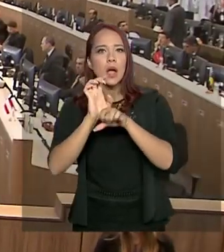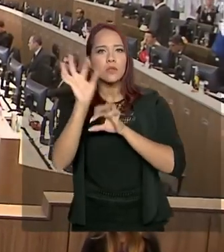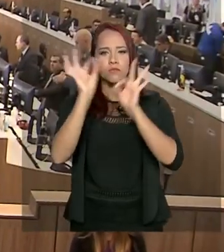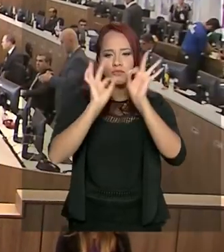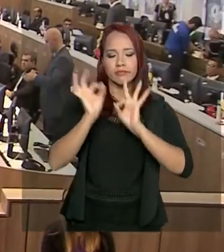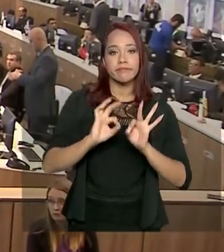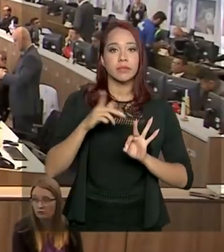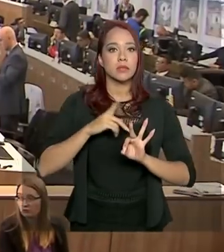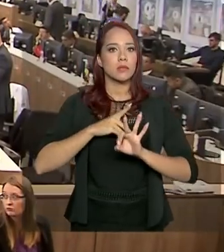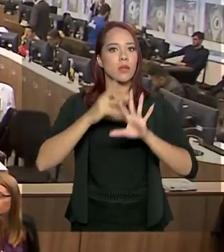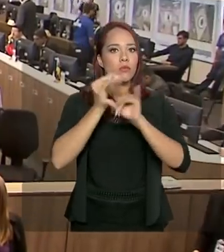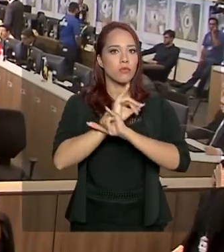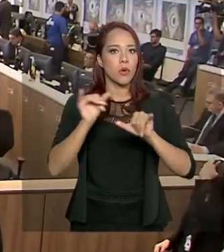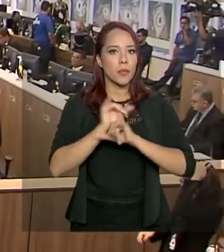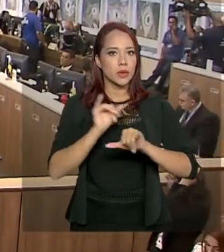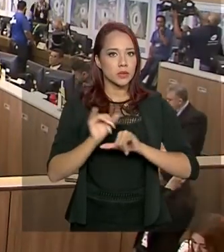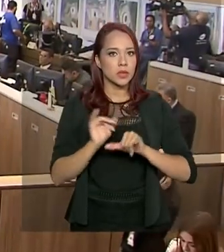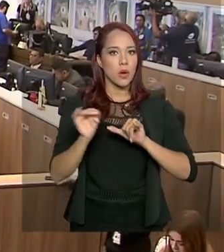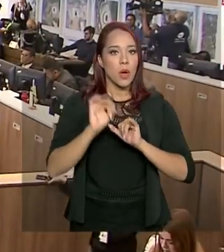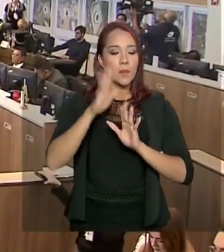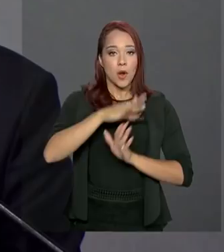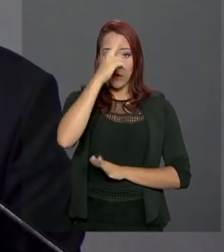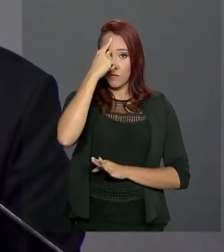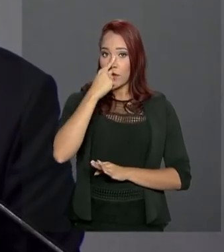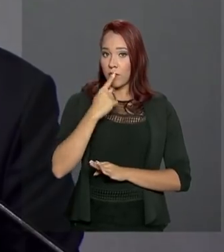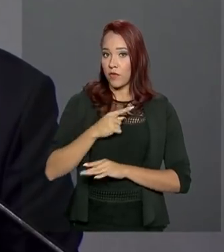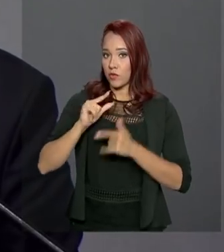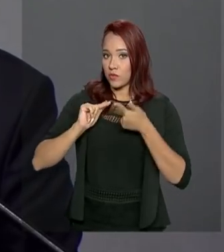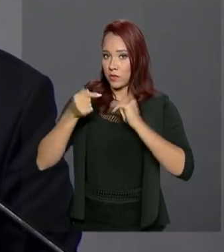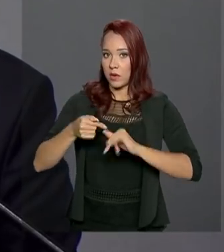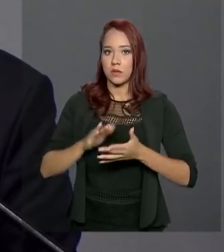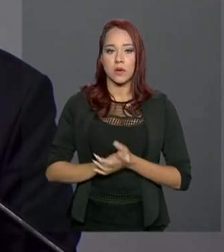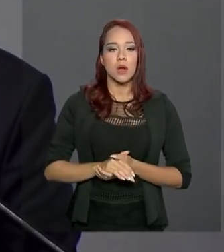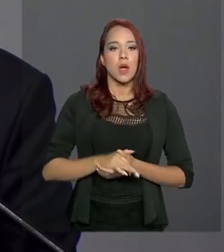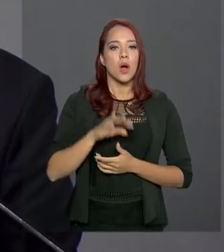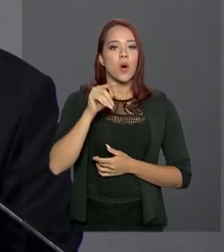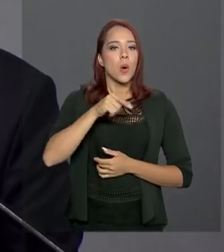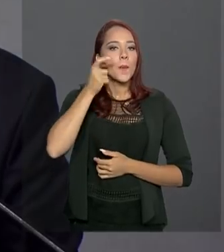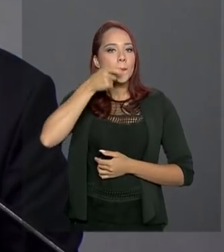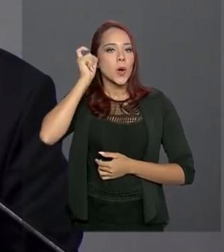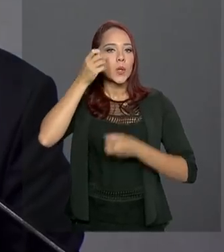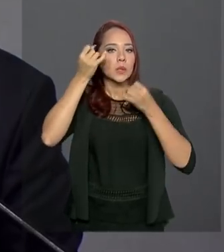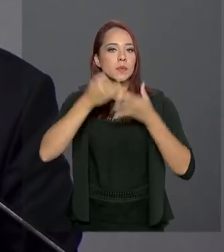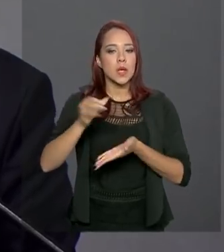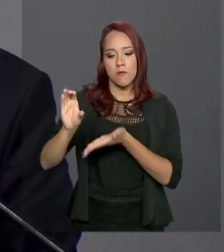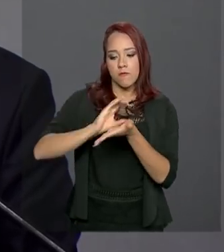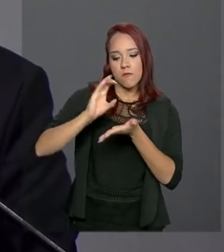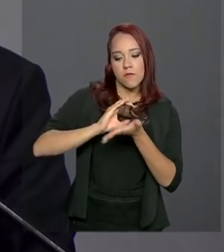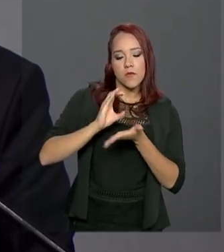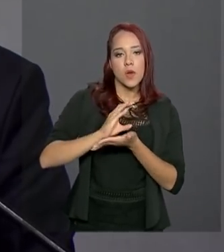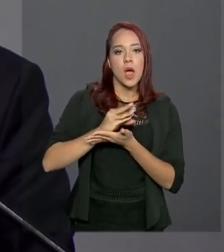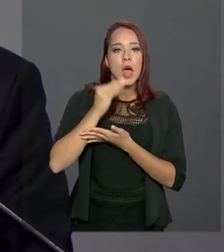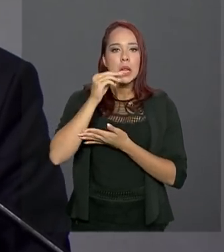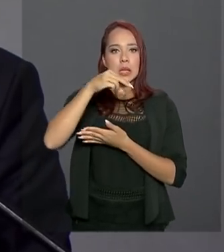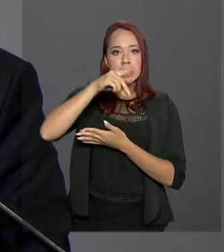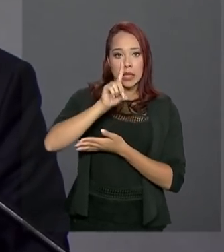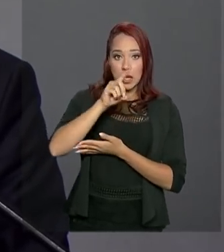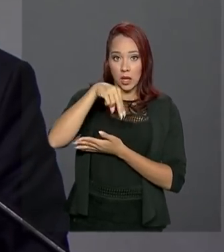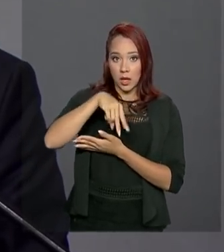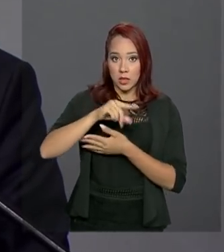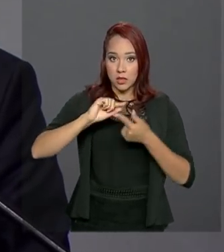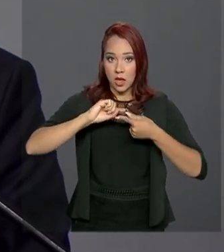fornecer informações ao Banco de Perfis Genéticos. De acordo com Moro, foram coletadas amostras do DNA de